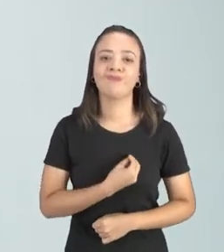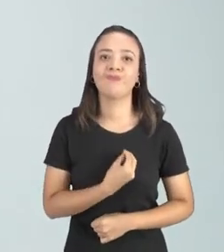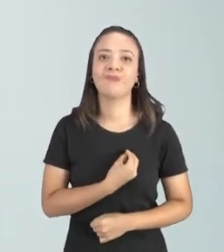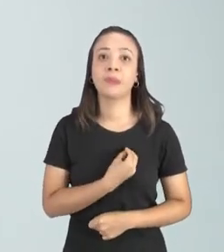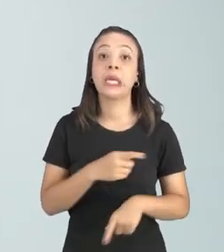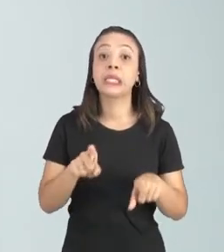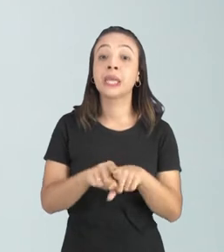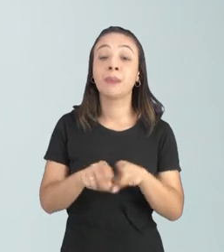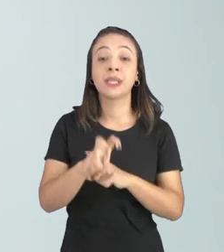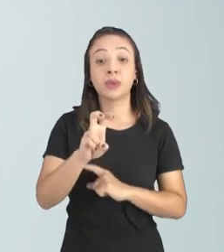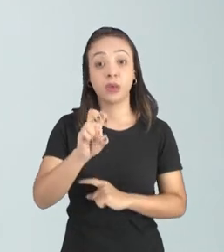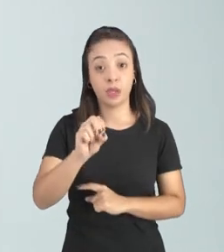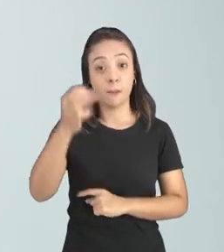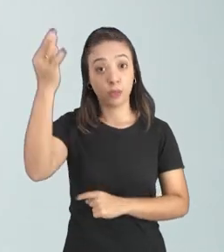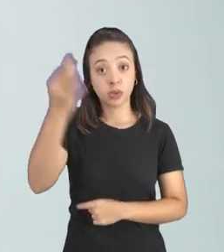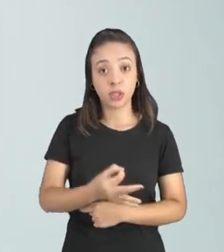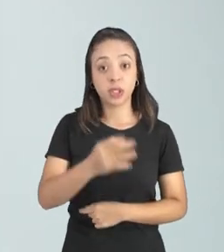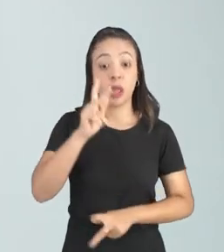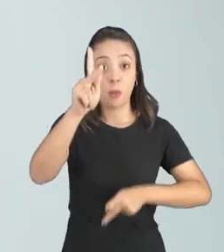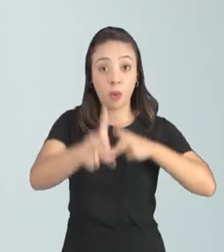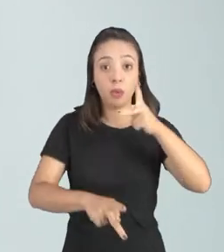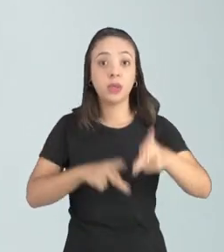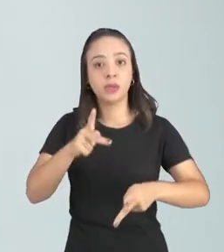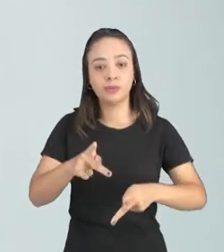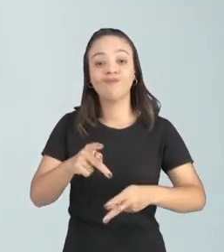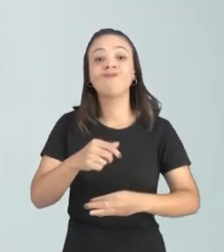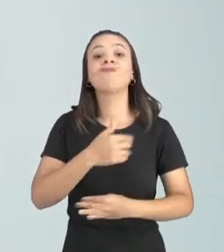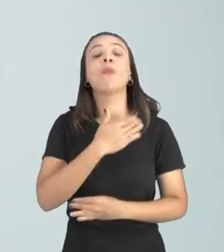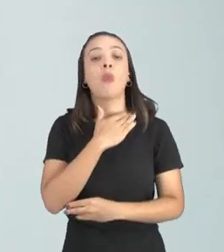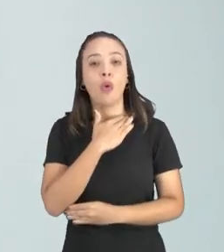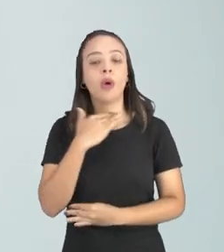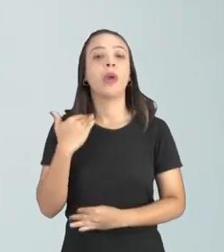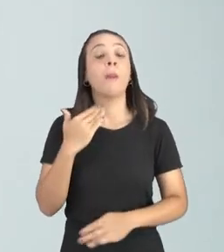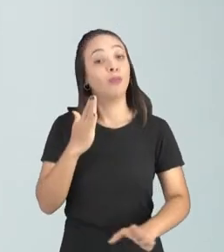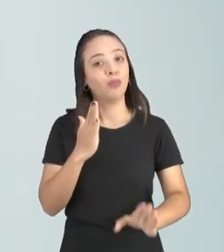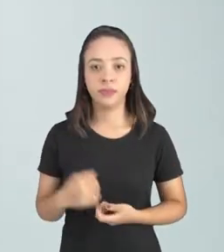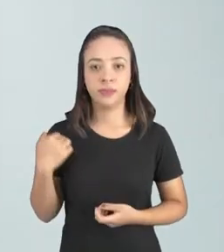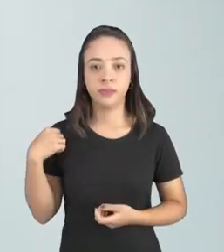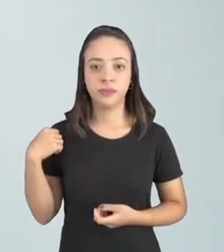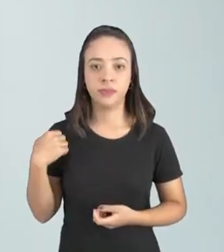população morria em decoência dos agravamentos dessa doença